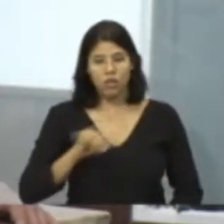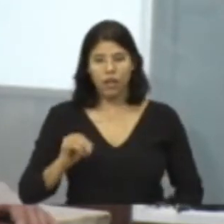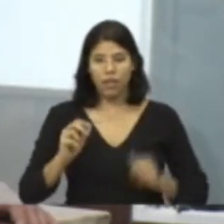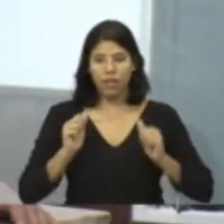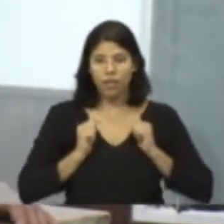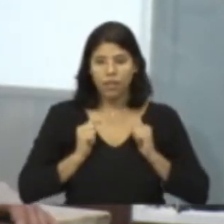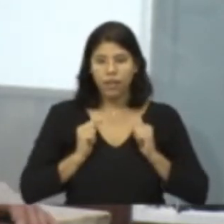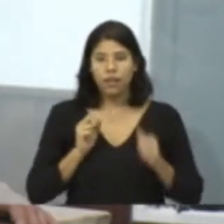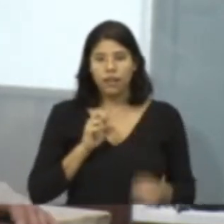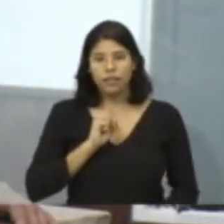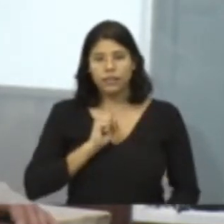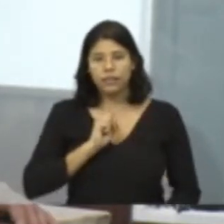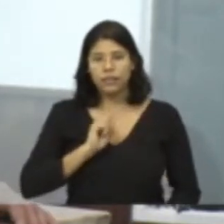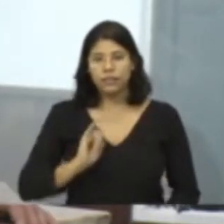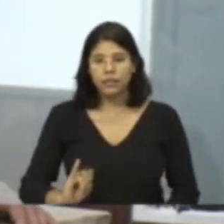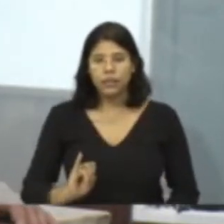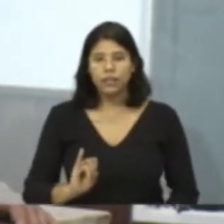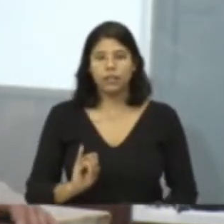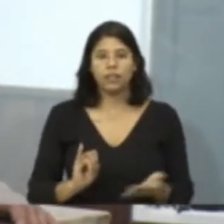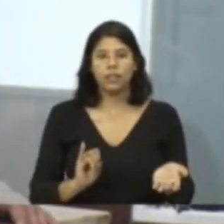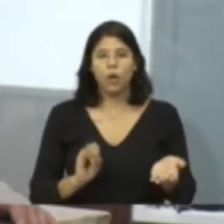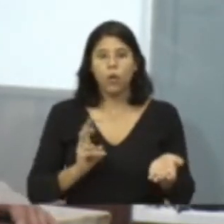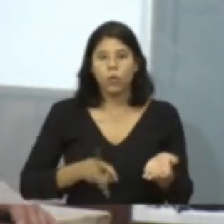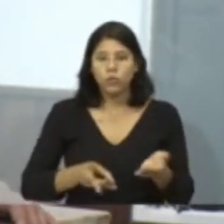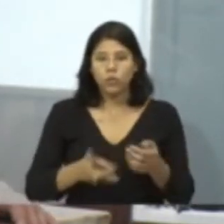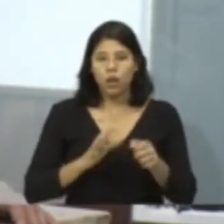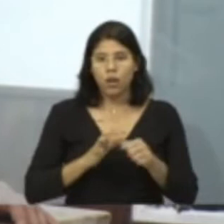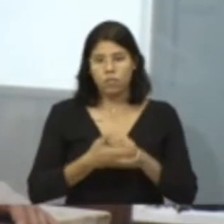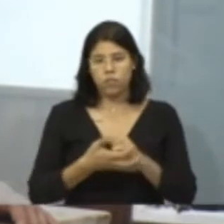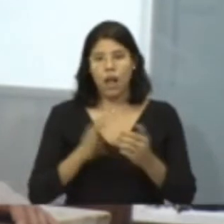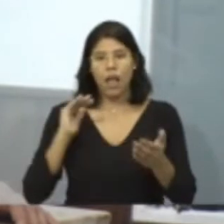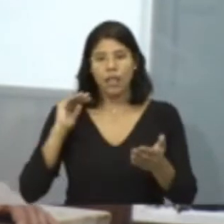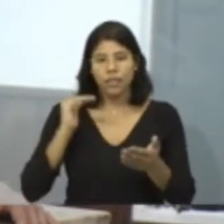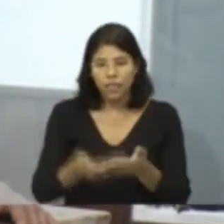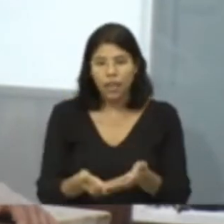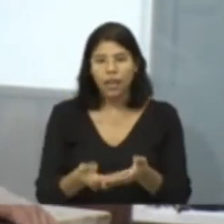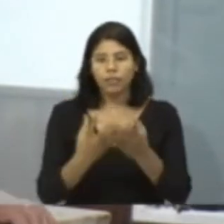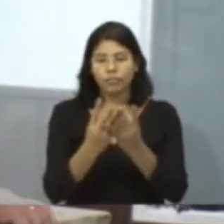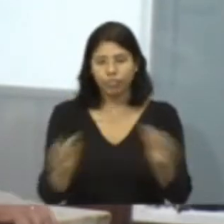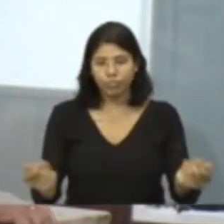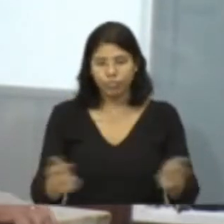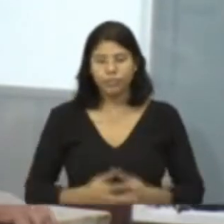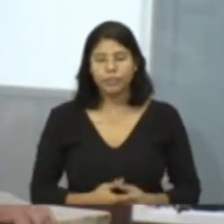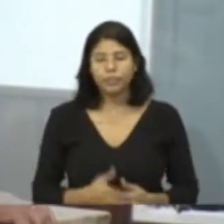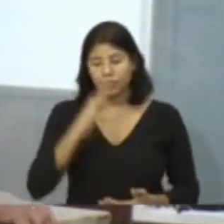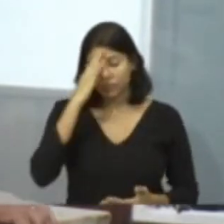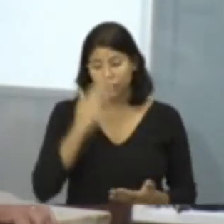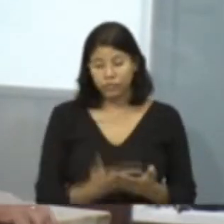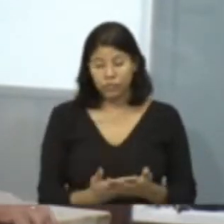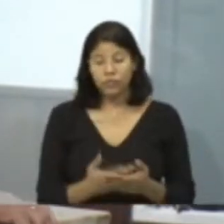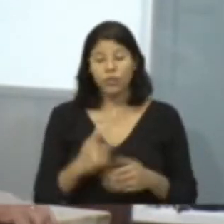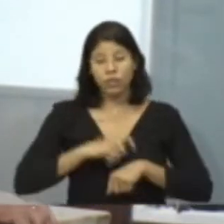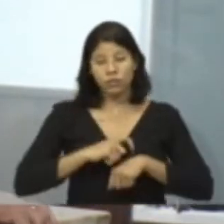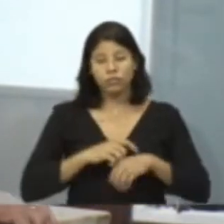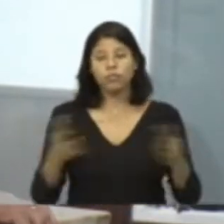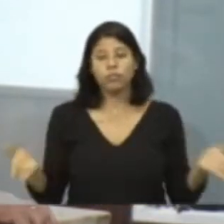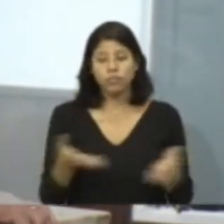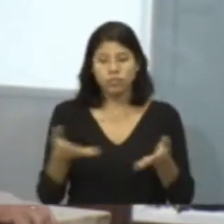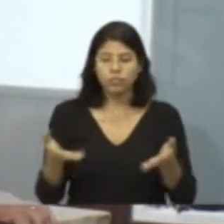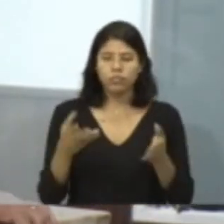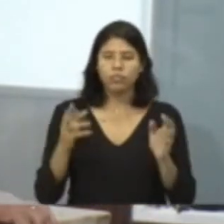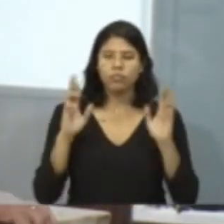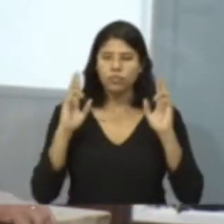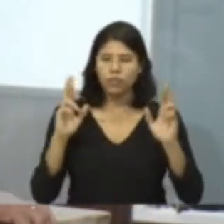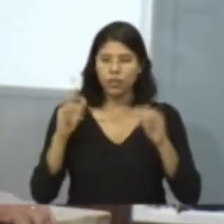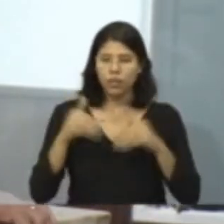enquanto não superarmos esse momento juntos. Eu acredito que esse momento nós vamos daqui a pouco